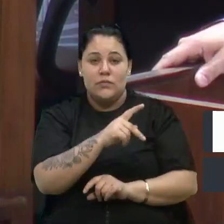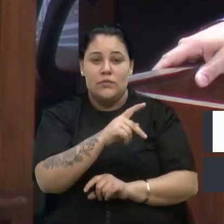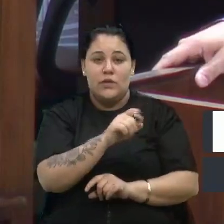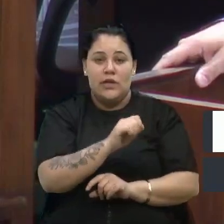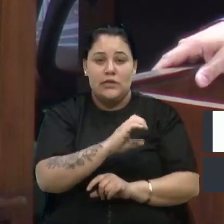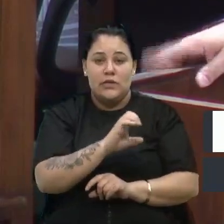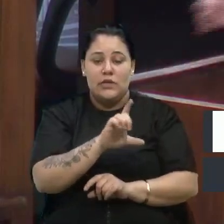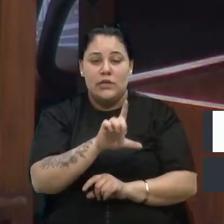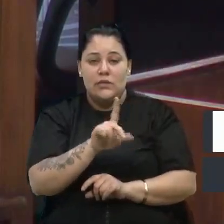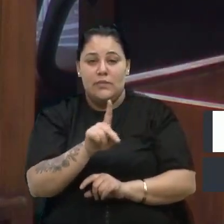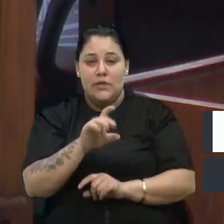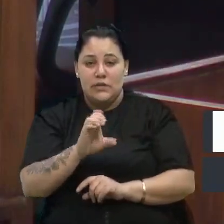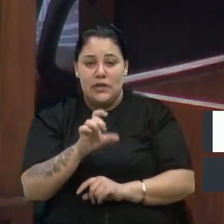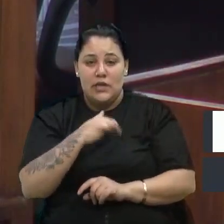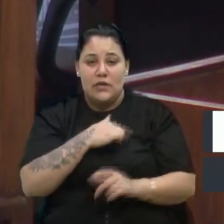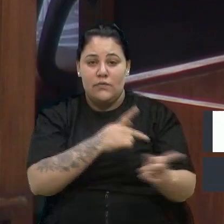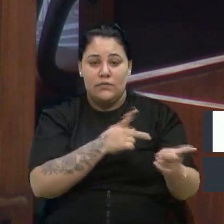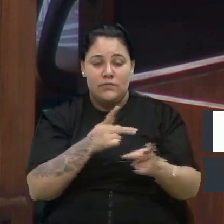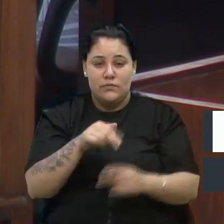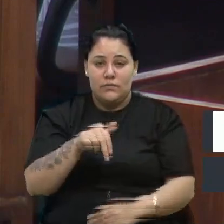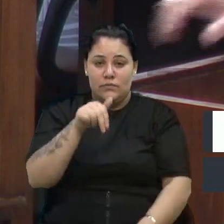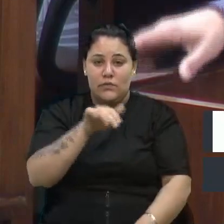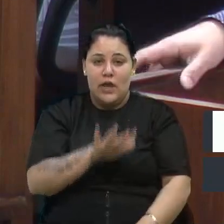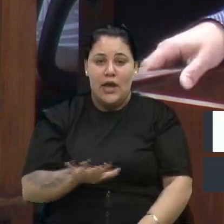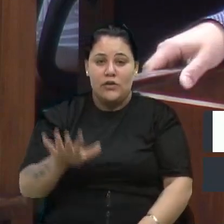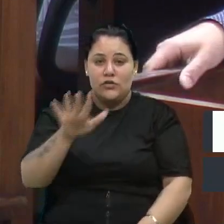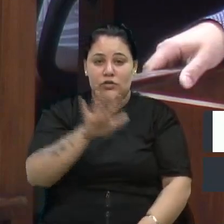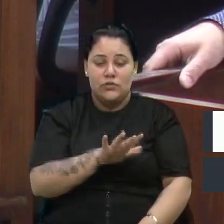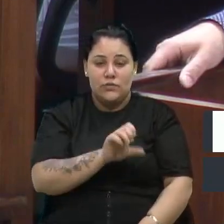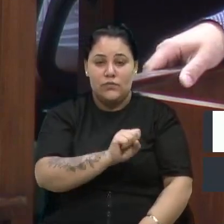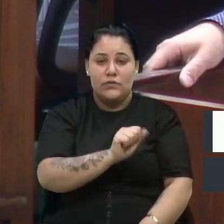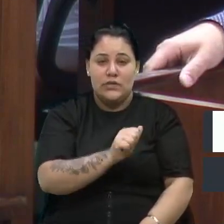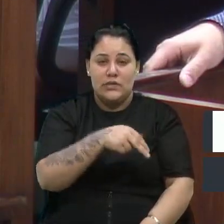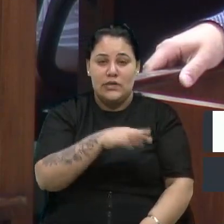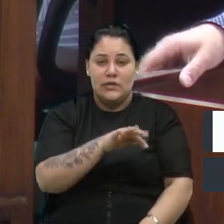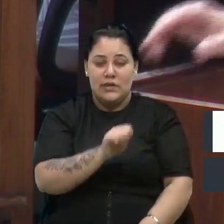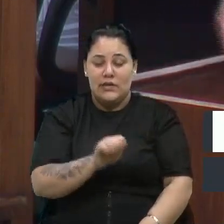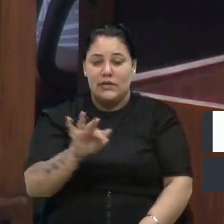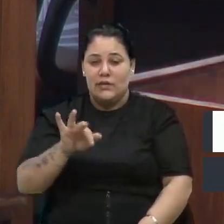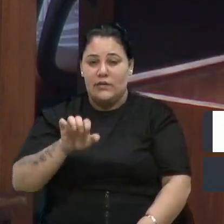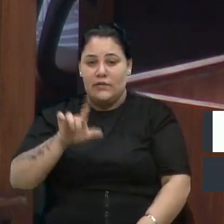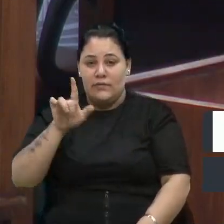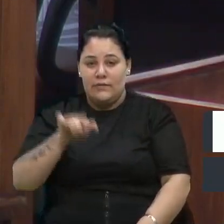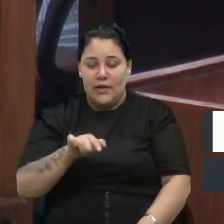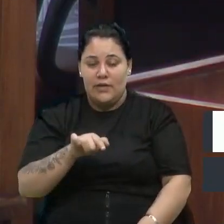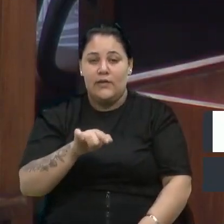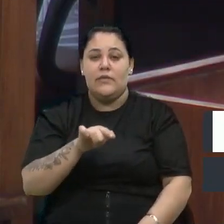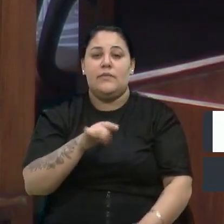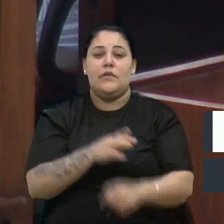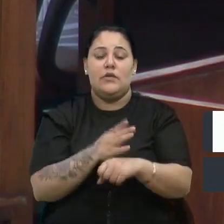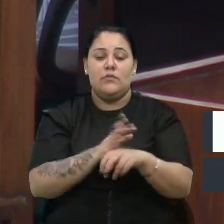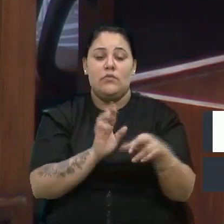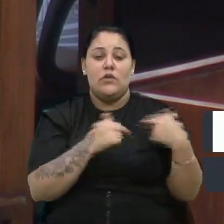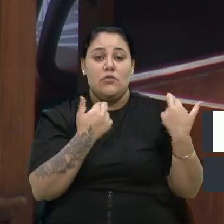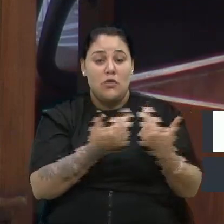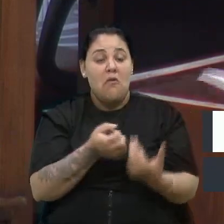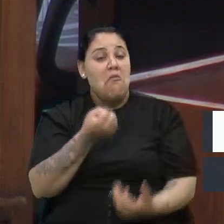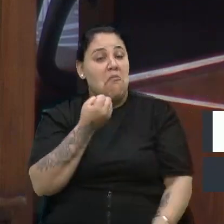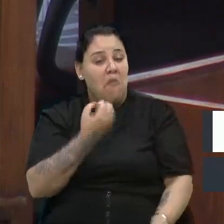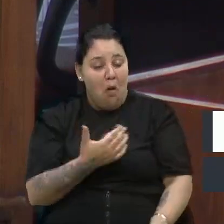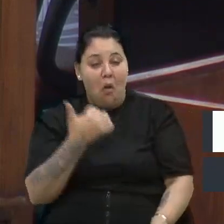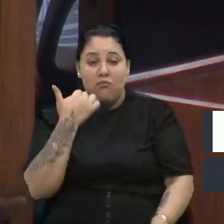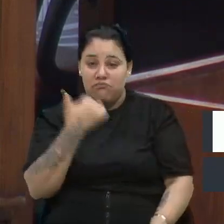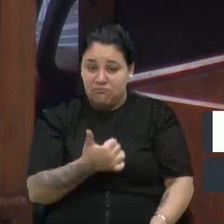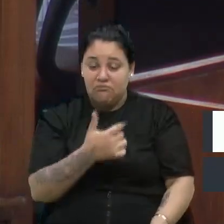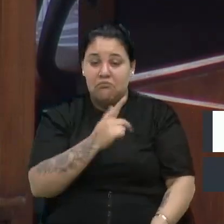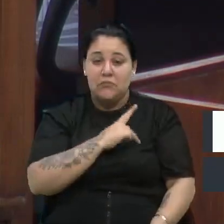estive na Zona Norte, na região ali do Santa Fé, numa reunião muito produtiva, com o